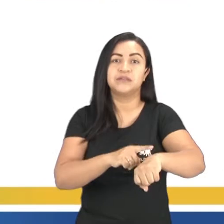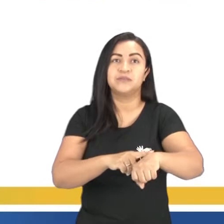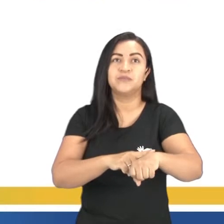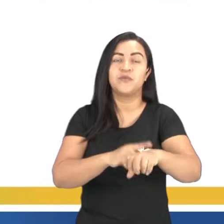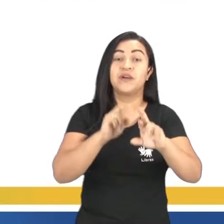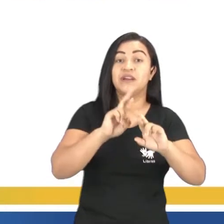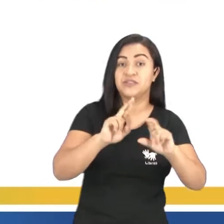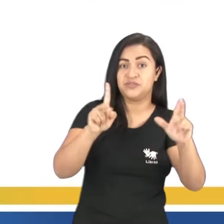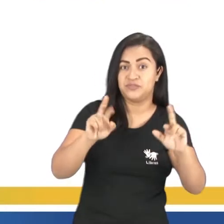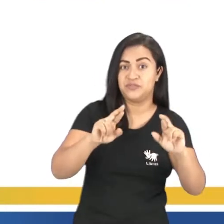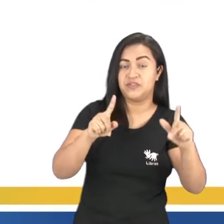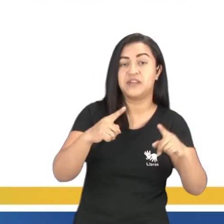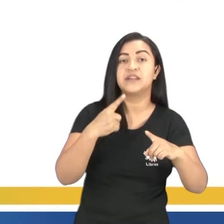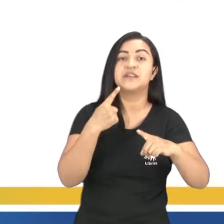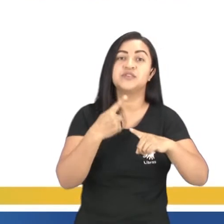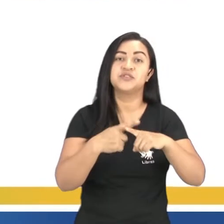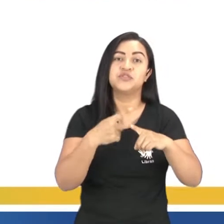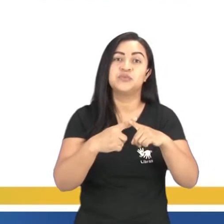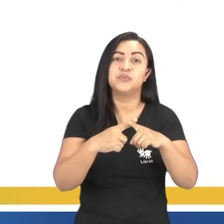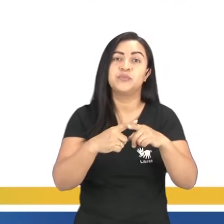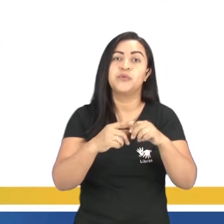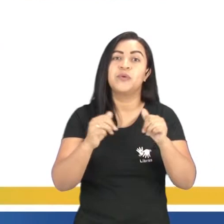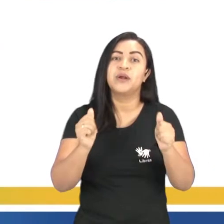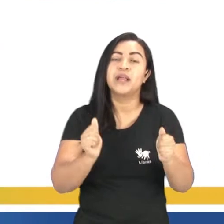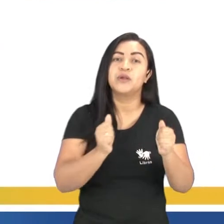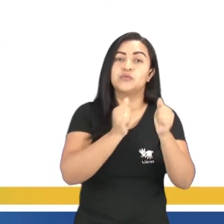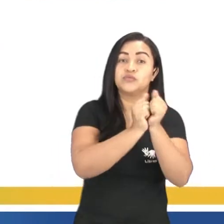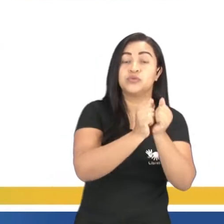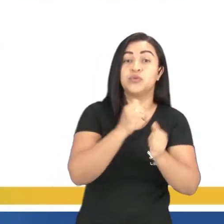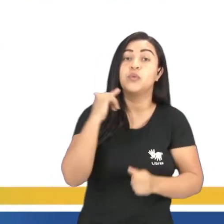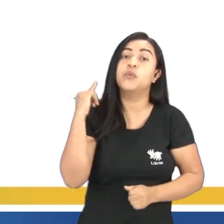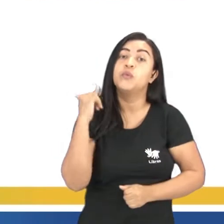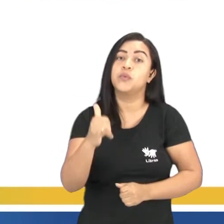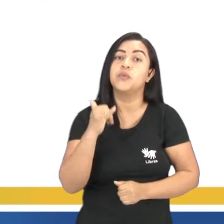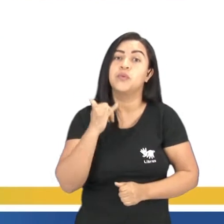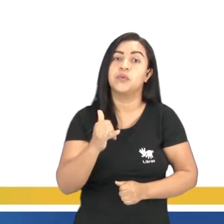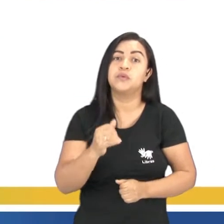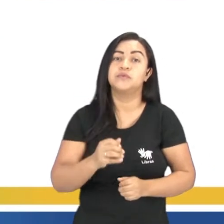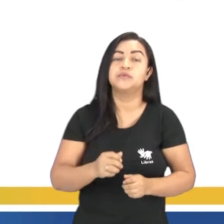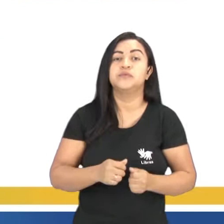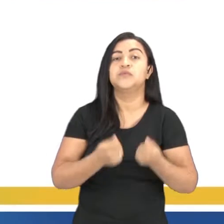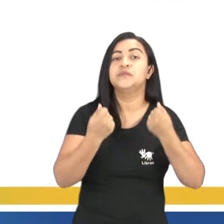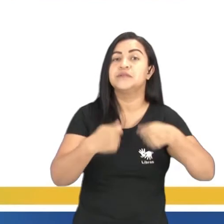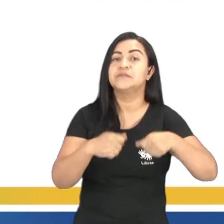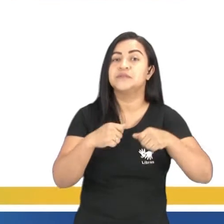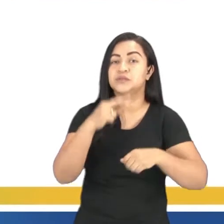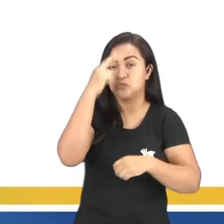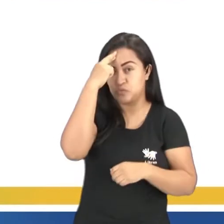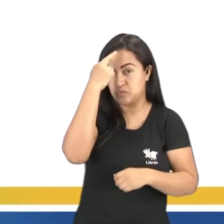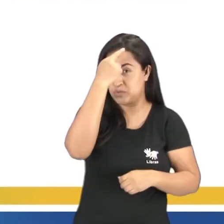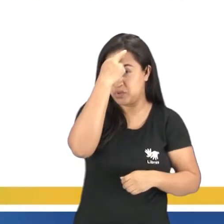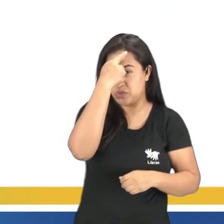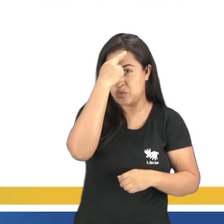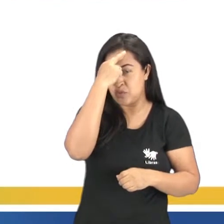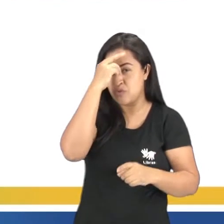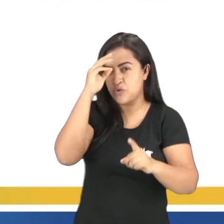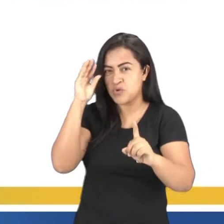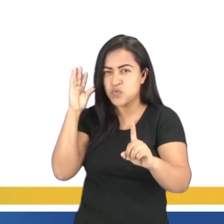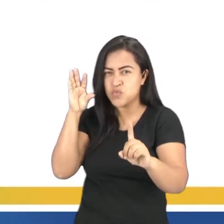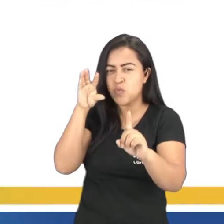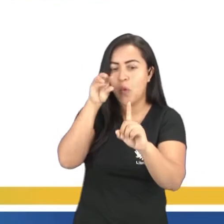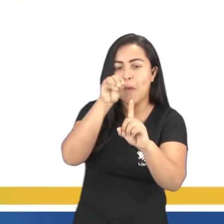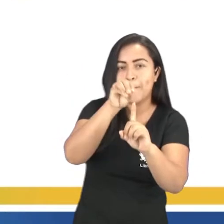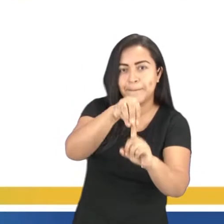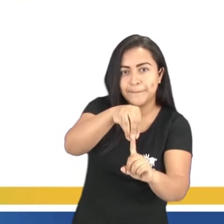sua concisão, linearidade e unidade. O conto deve construir uma história focada em um conflito